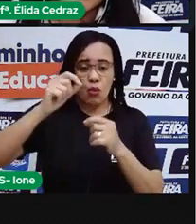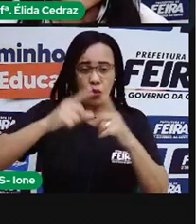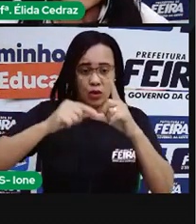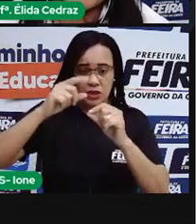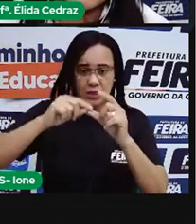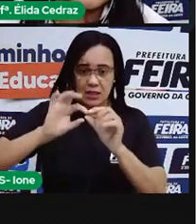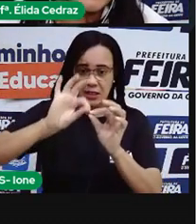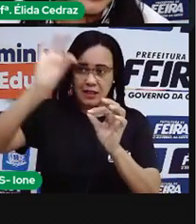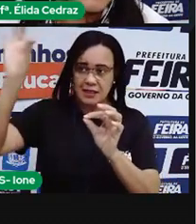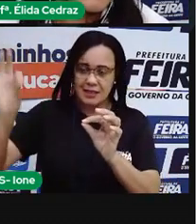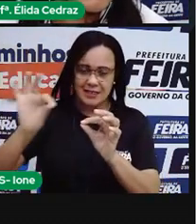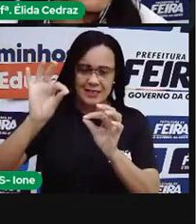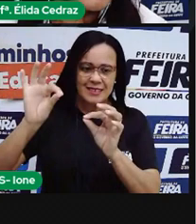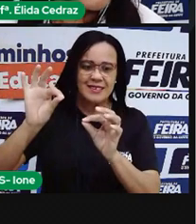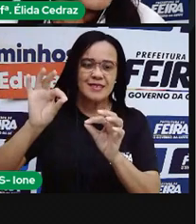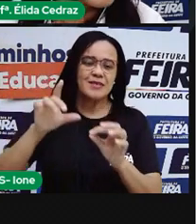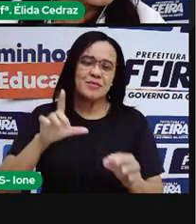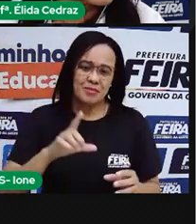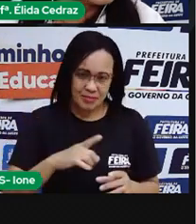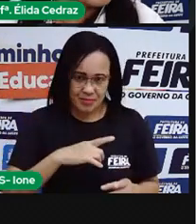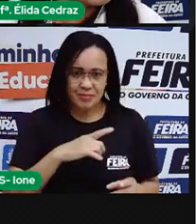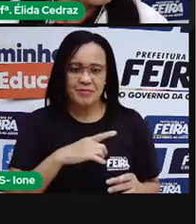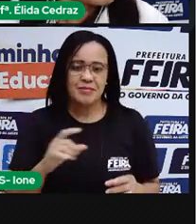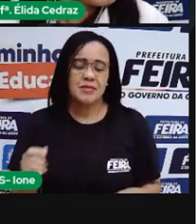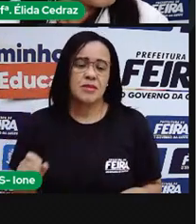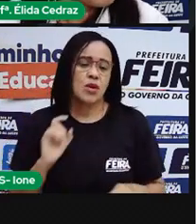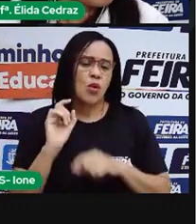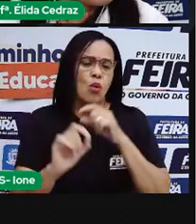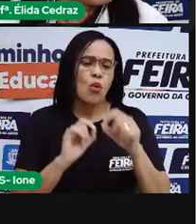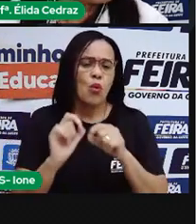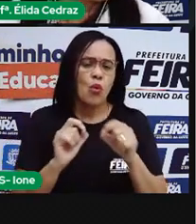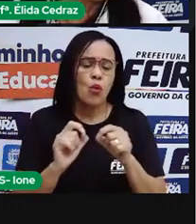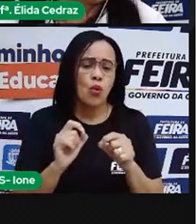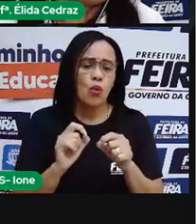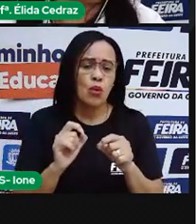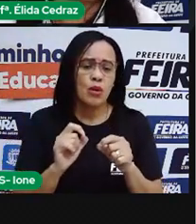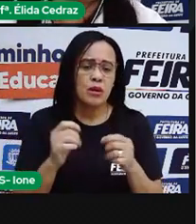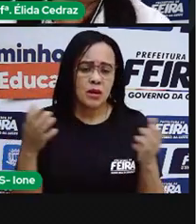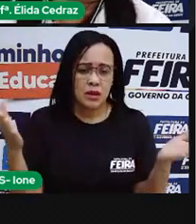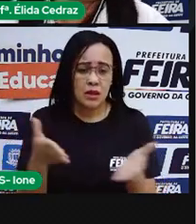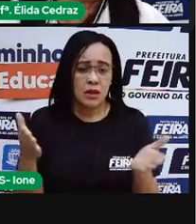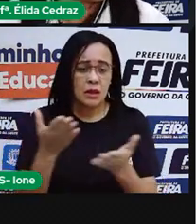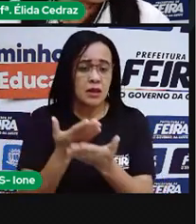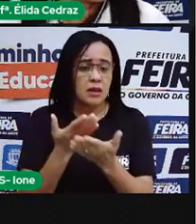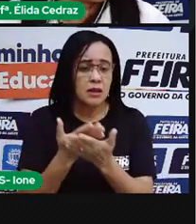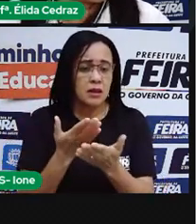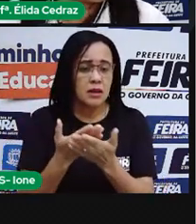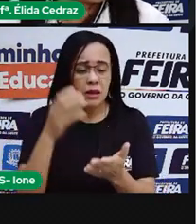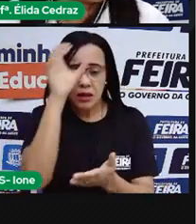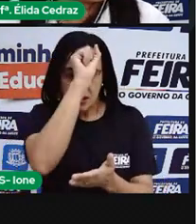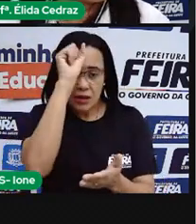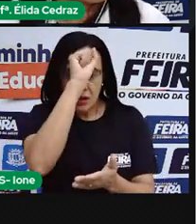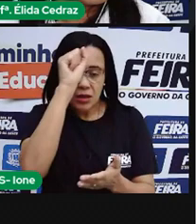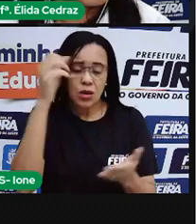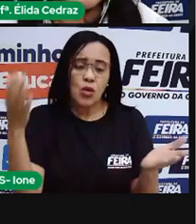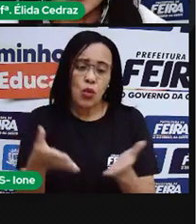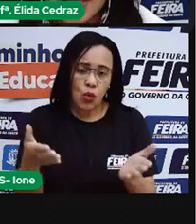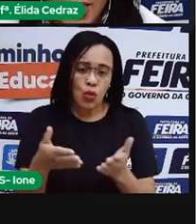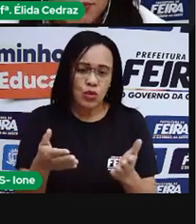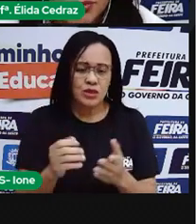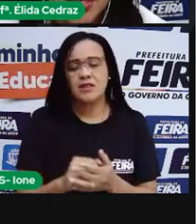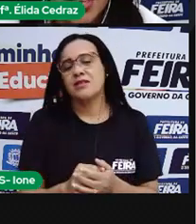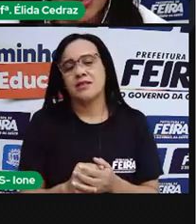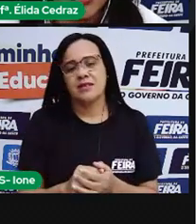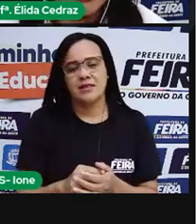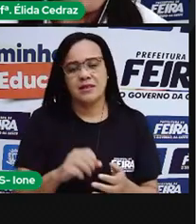E sobre a estrela, nós vamos estudar sobre este nome. O que são constelações? Você